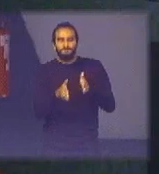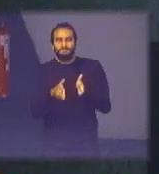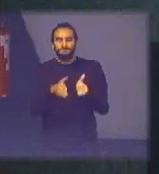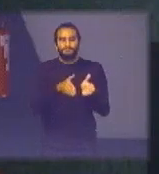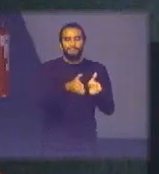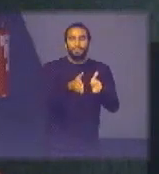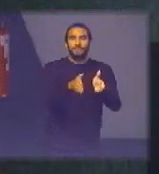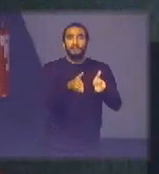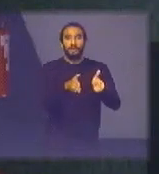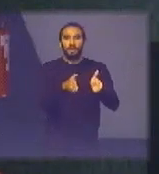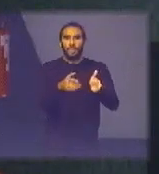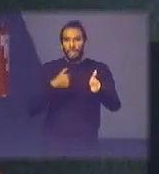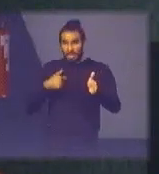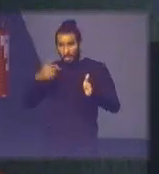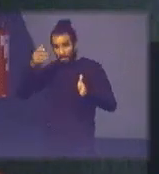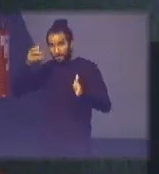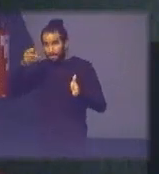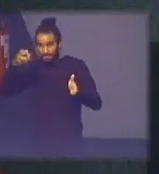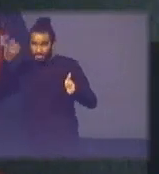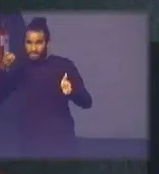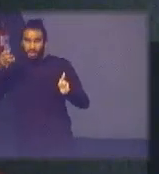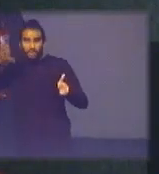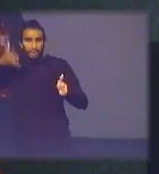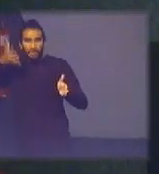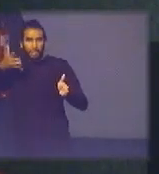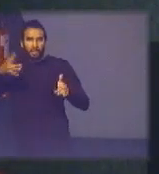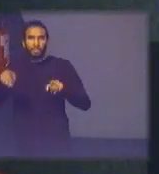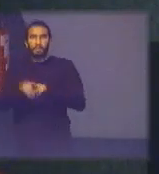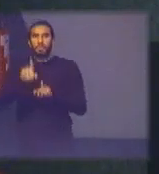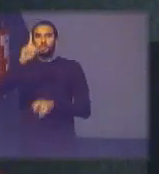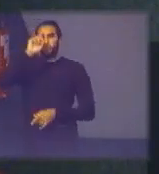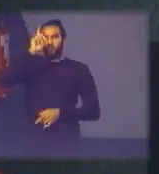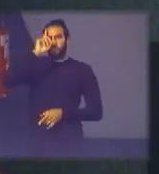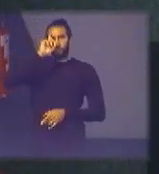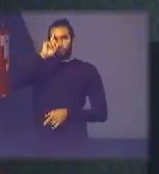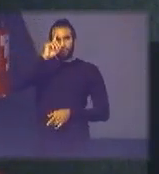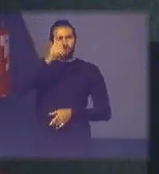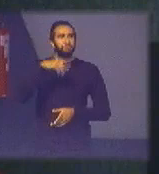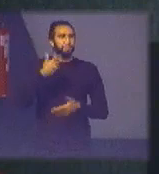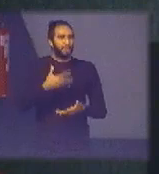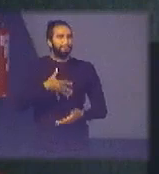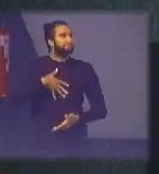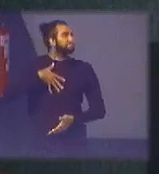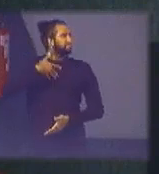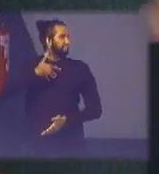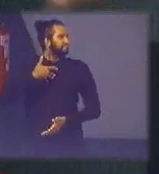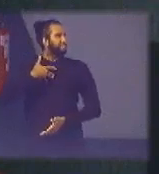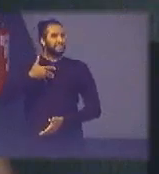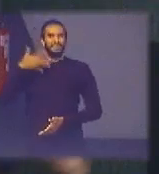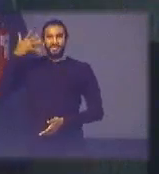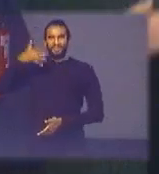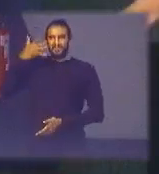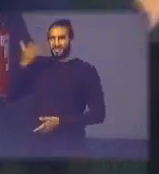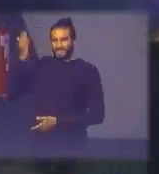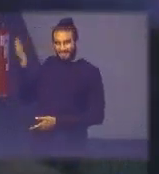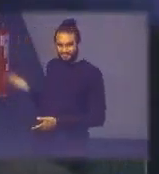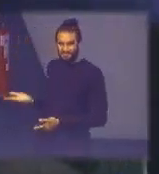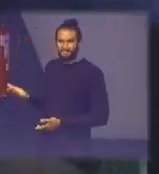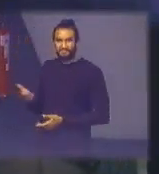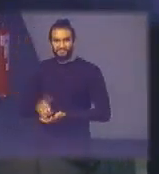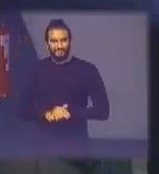vocês estão vendo aqui vocês encontram muito aqui como por no dia a dia então é uma honra para mim assistir a fala pela primeira vez obrigado